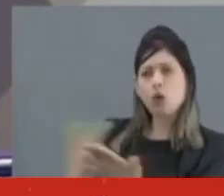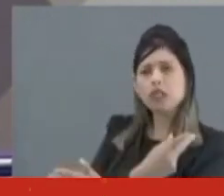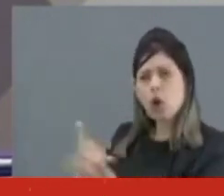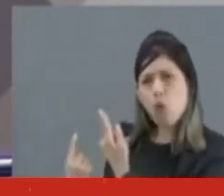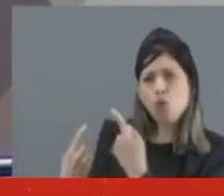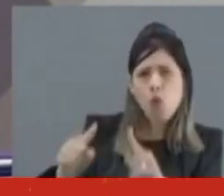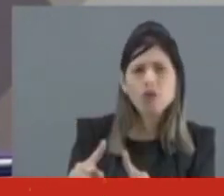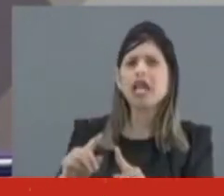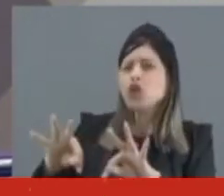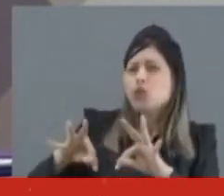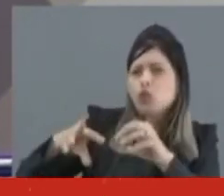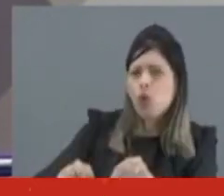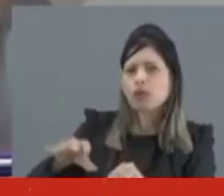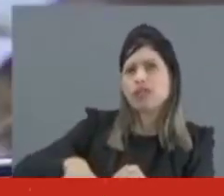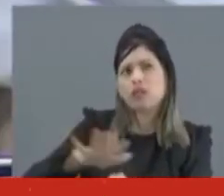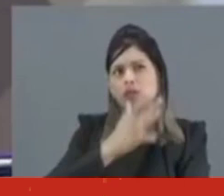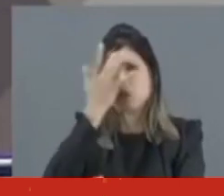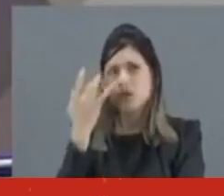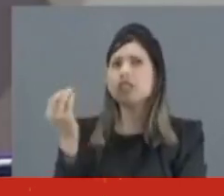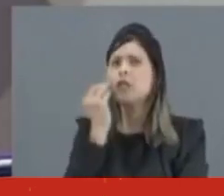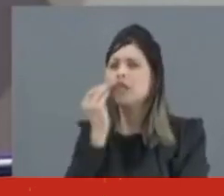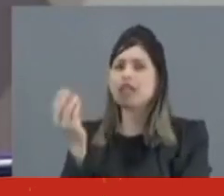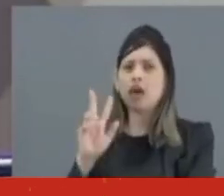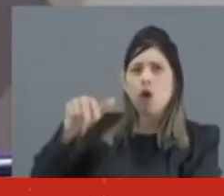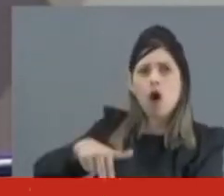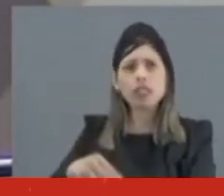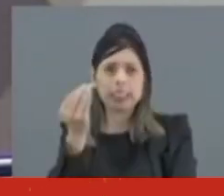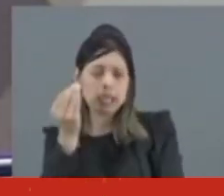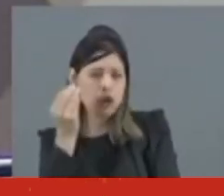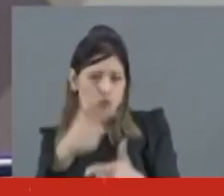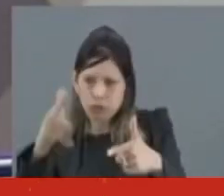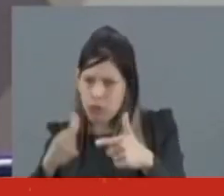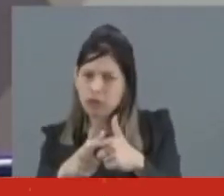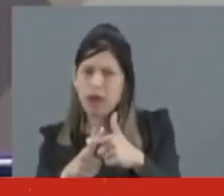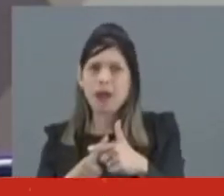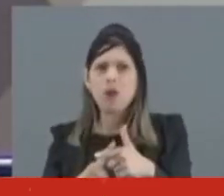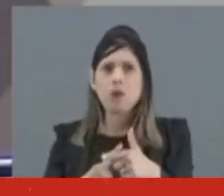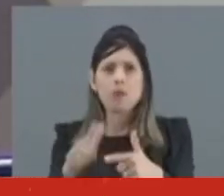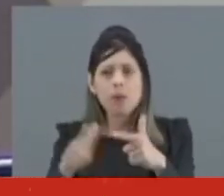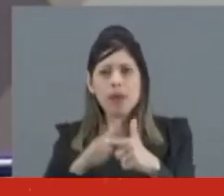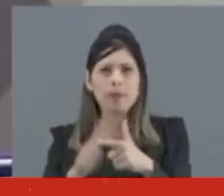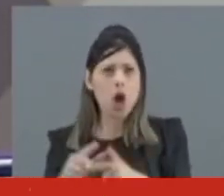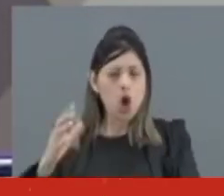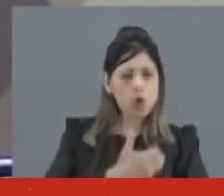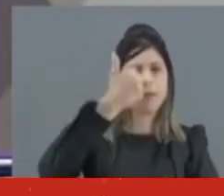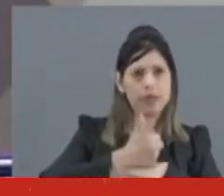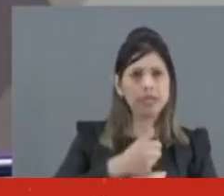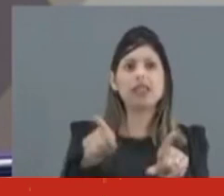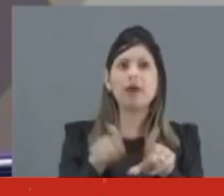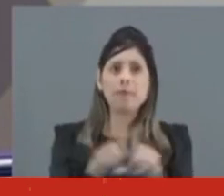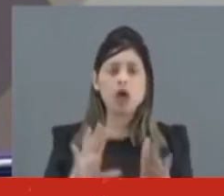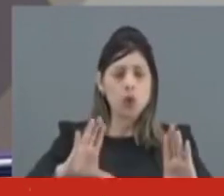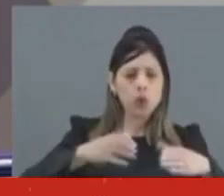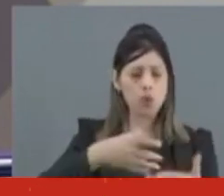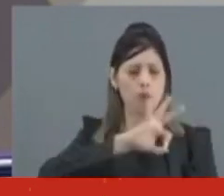todas as figuras republicanas que impuseram qualquer tipo de empecilho à sua empreitada golpista. Agentes públicos, jornalistas, empresários, militares,